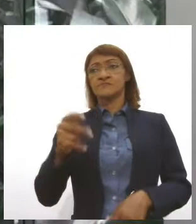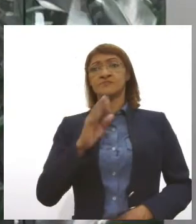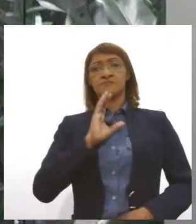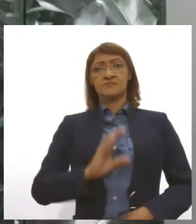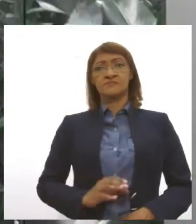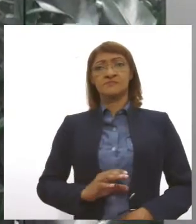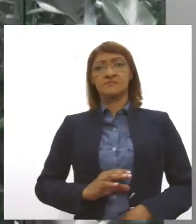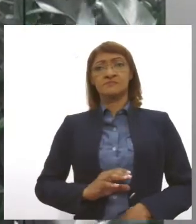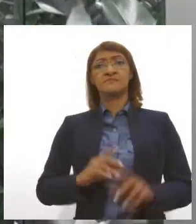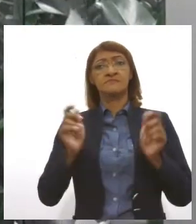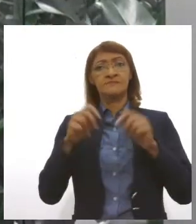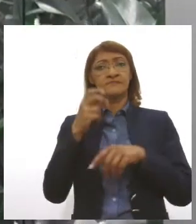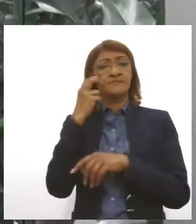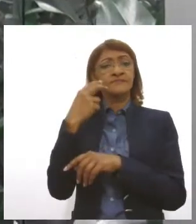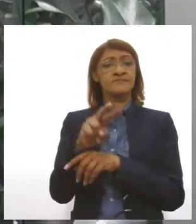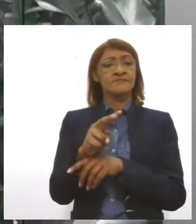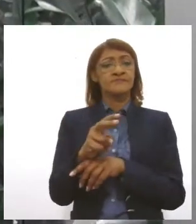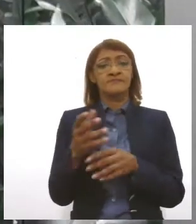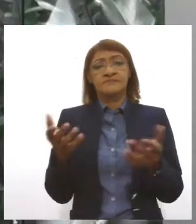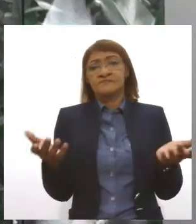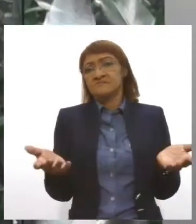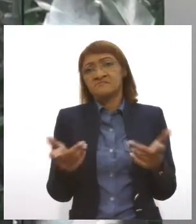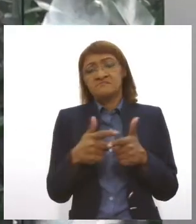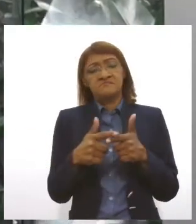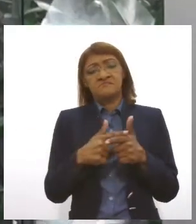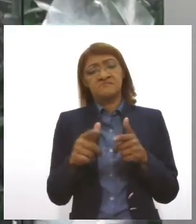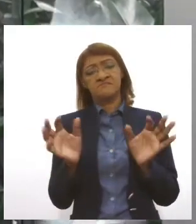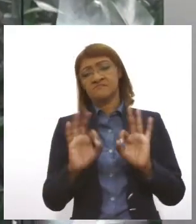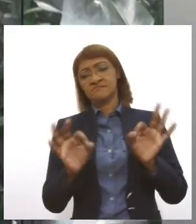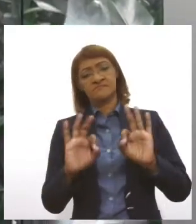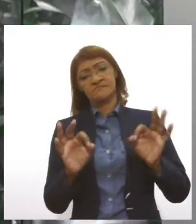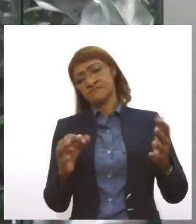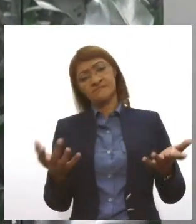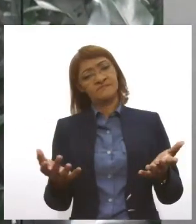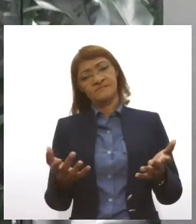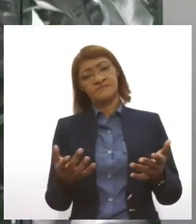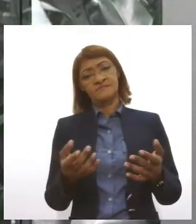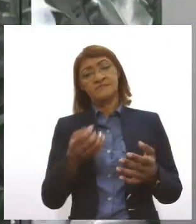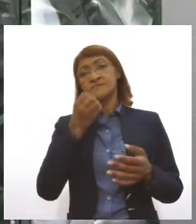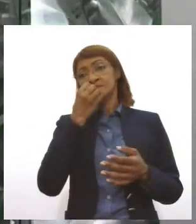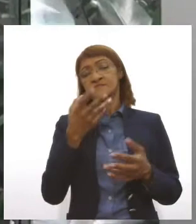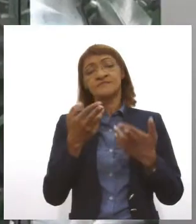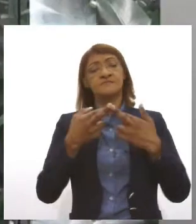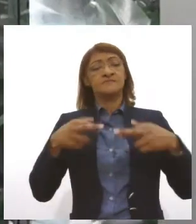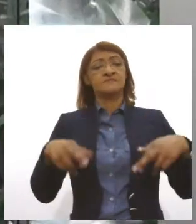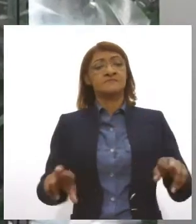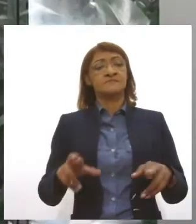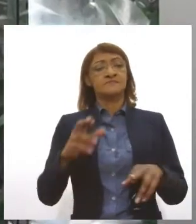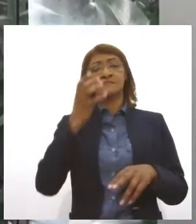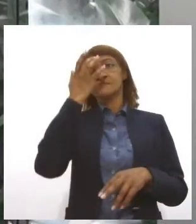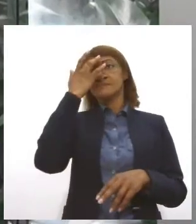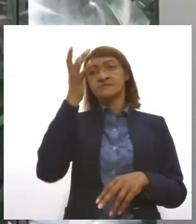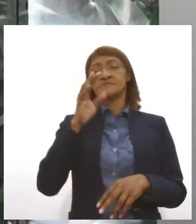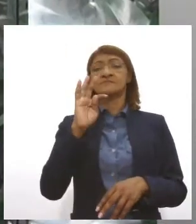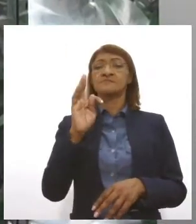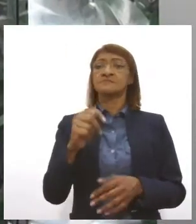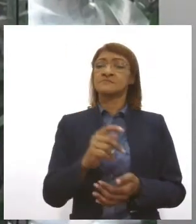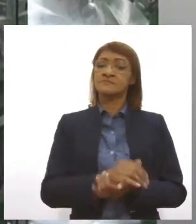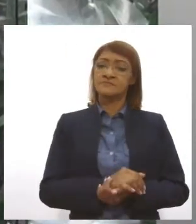verificar esses documentos. Então, assim, não vejo nenhum problema. Pelo contrário, a gente só vê solução disso aí, facilidade para o cidadão e